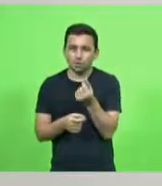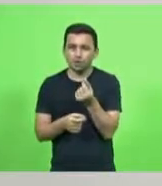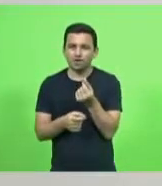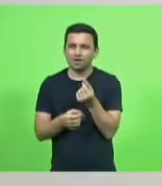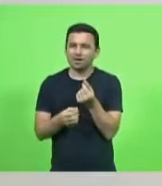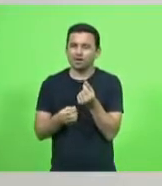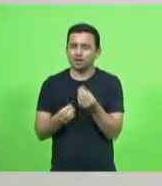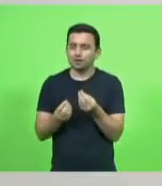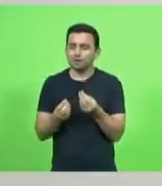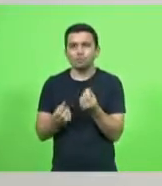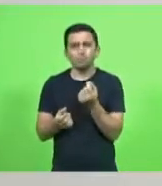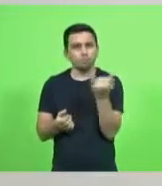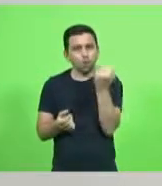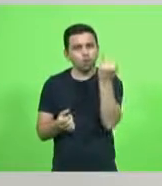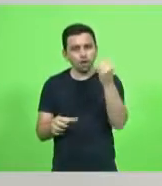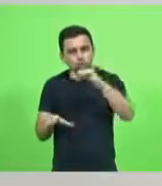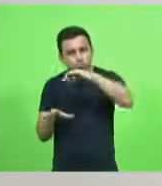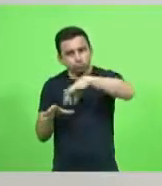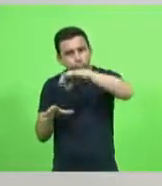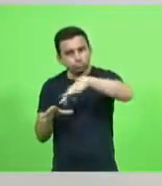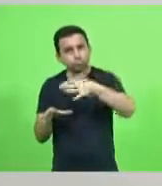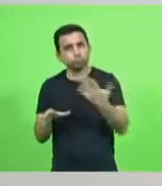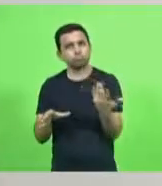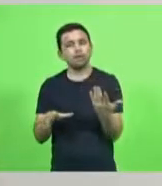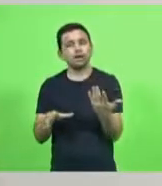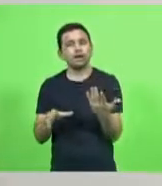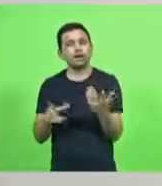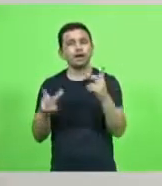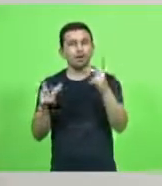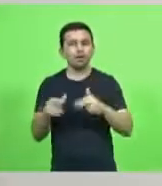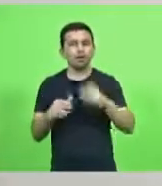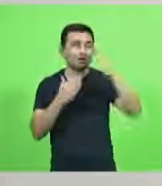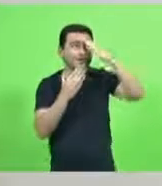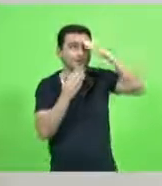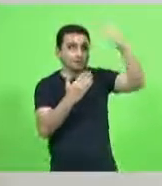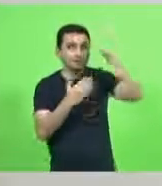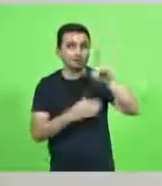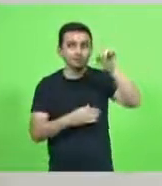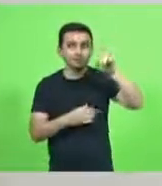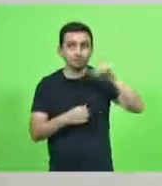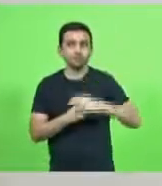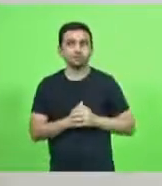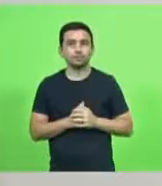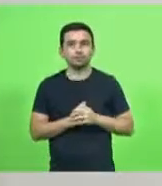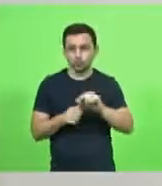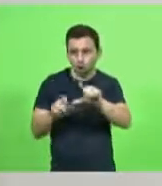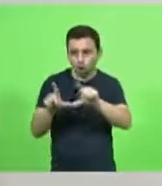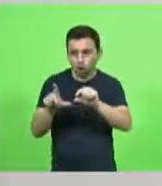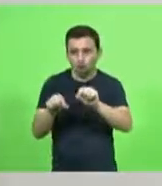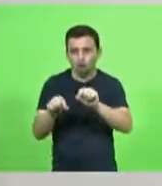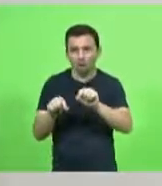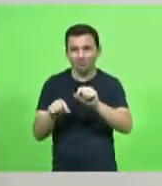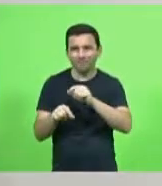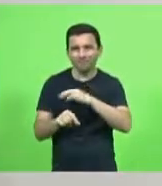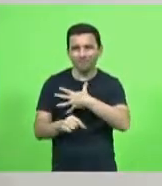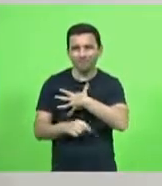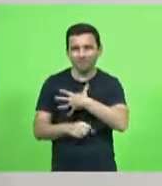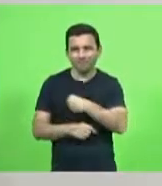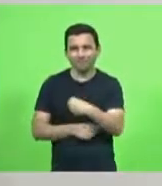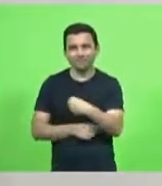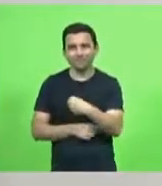dizia que essa era uma maneira de a gente agradecer a Deus. Escalava um dos seus filhos para que